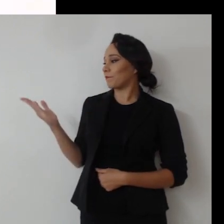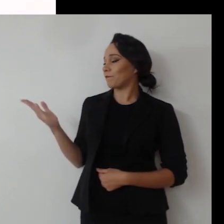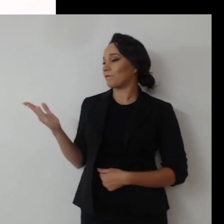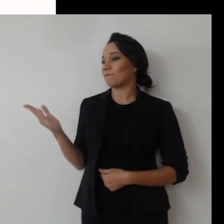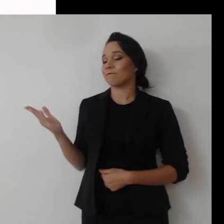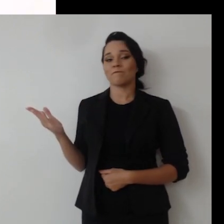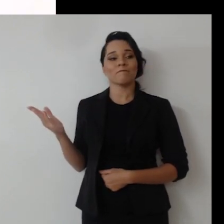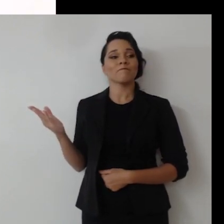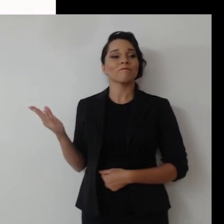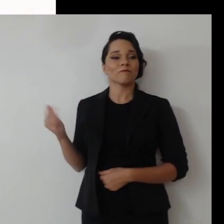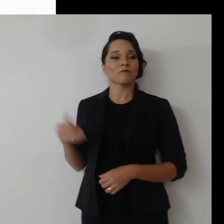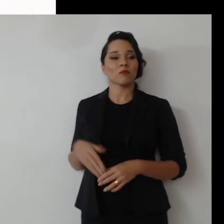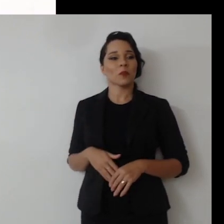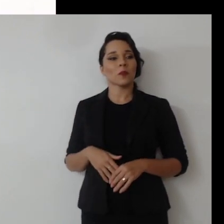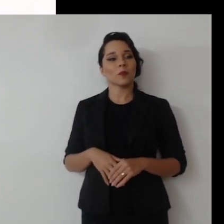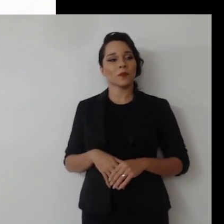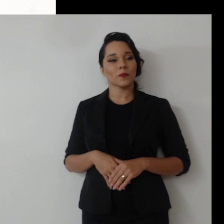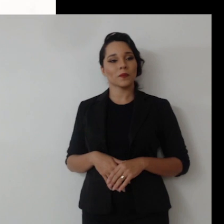que é o tripé da sustentabilidade.